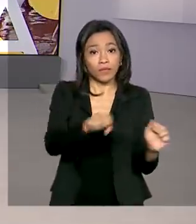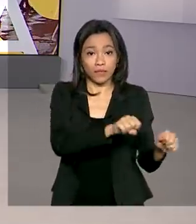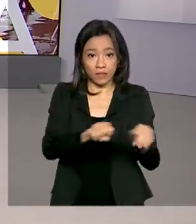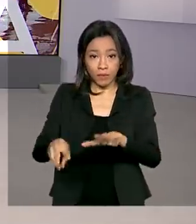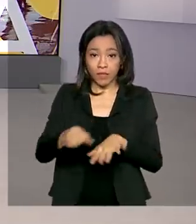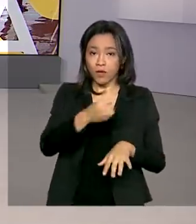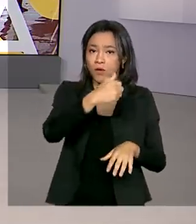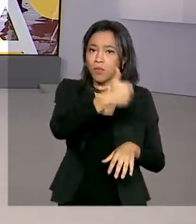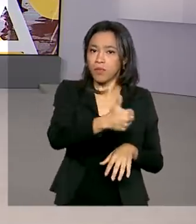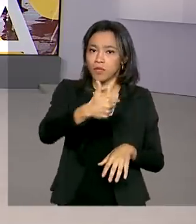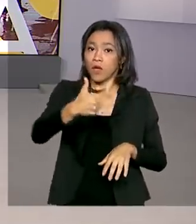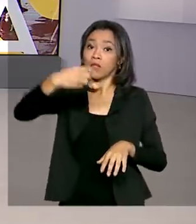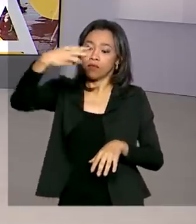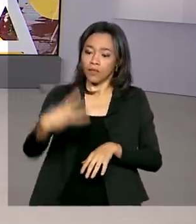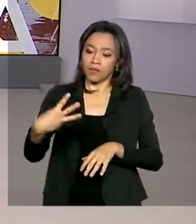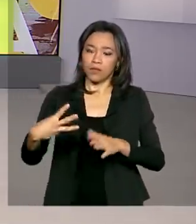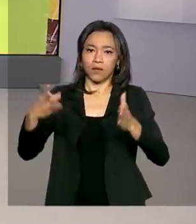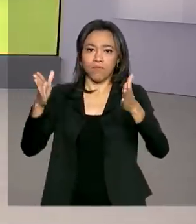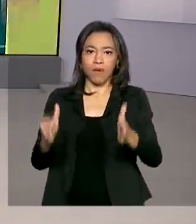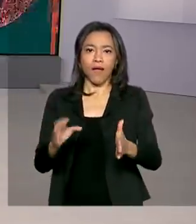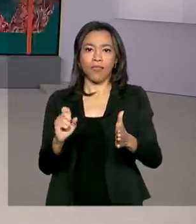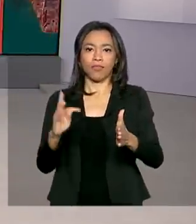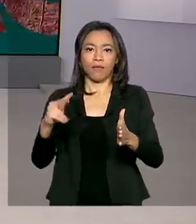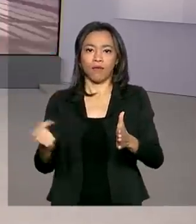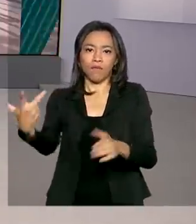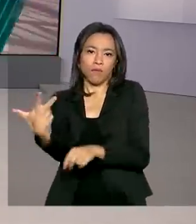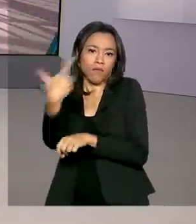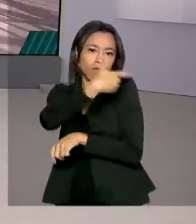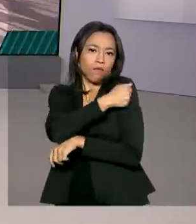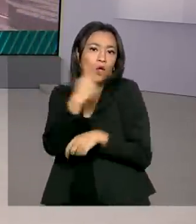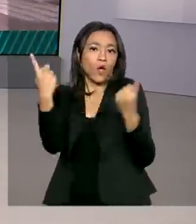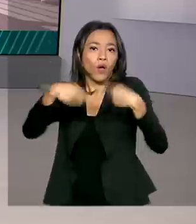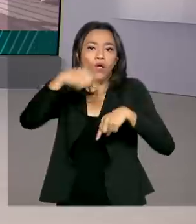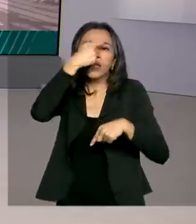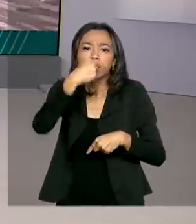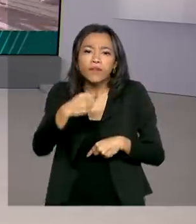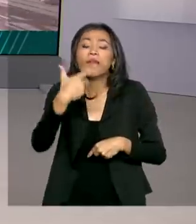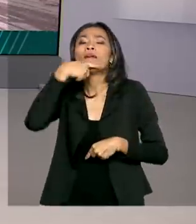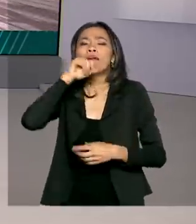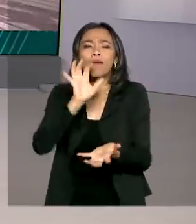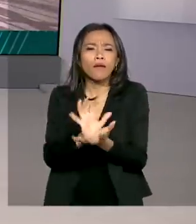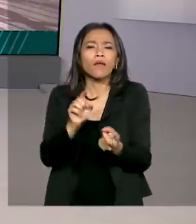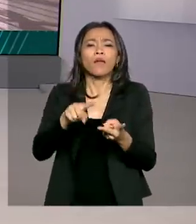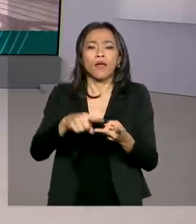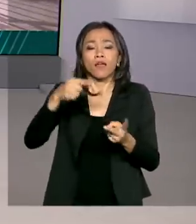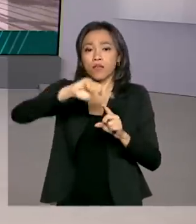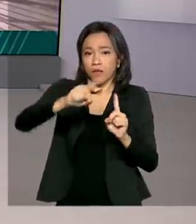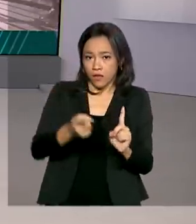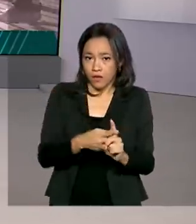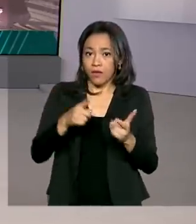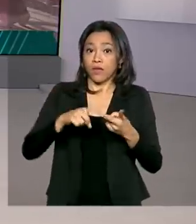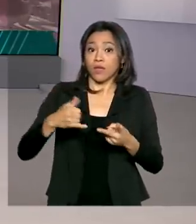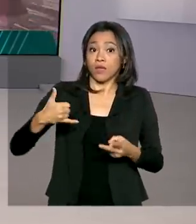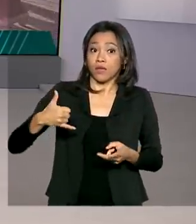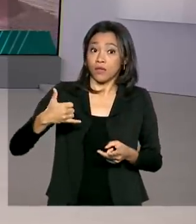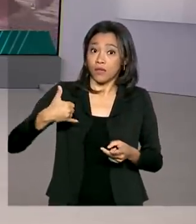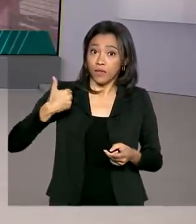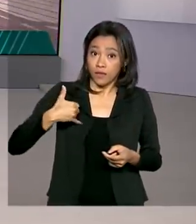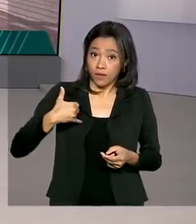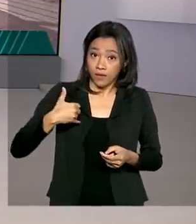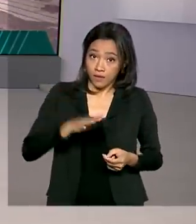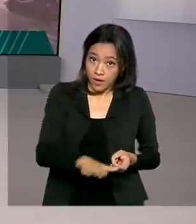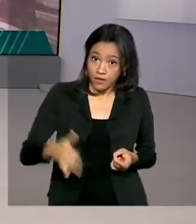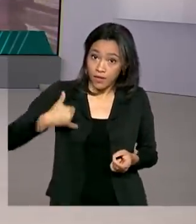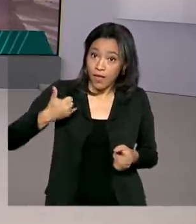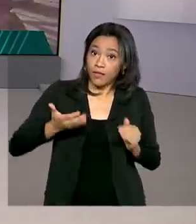etapa da campanha de vacinação contra a gripe. Nessa fase, devem tomar a vacina gestantes, crianças de até 6 anos e